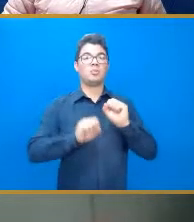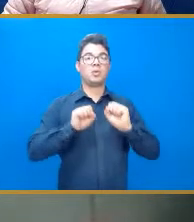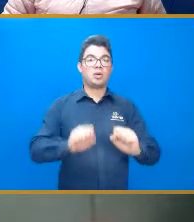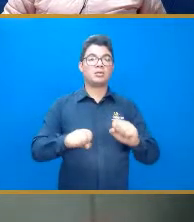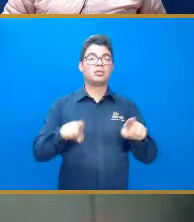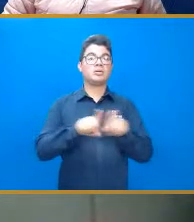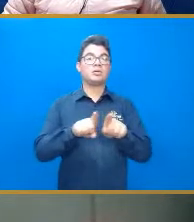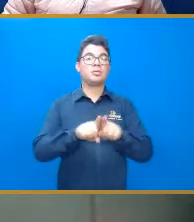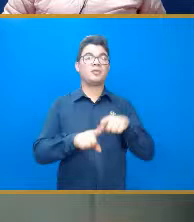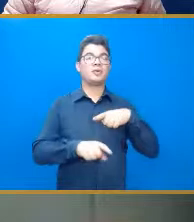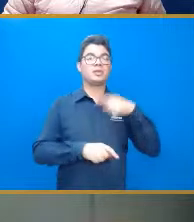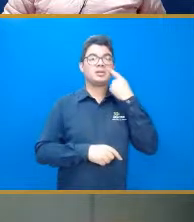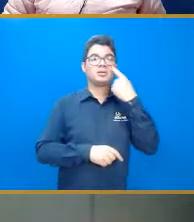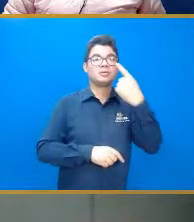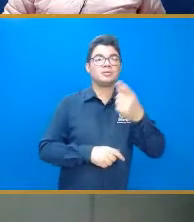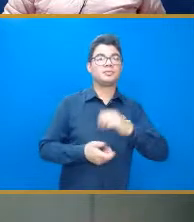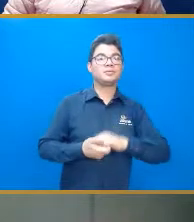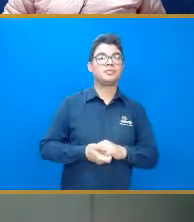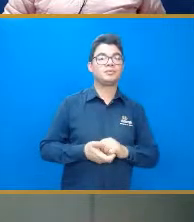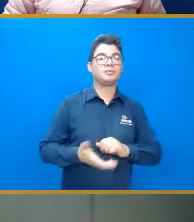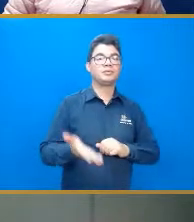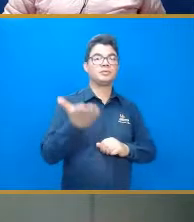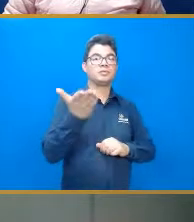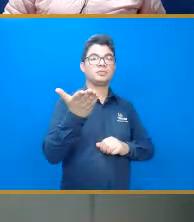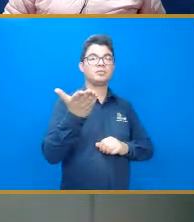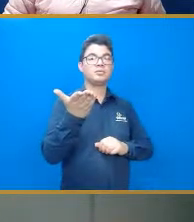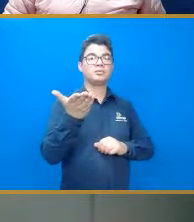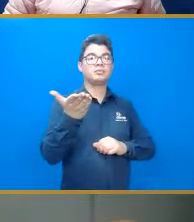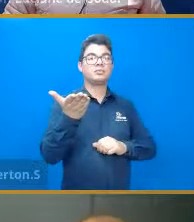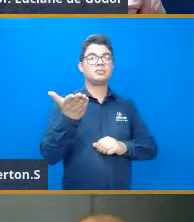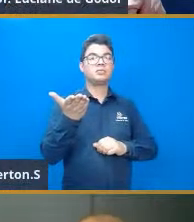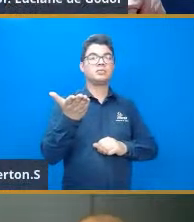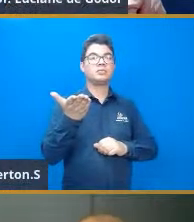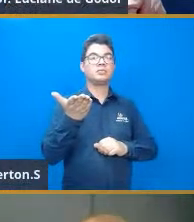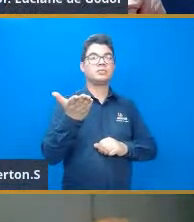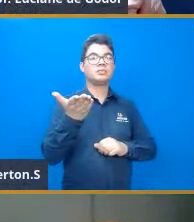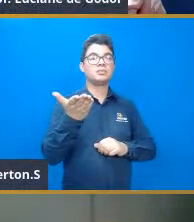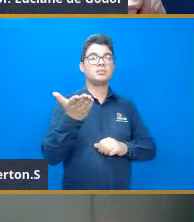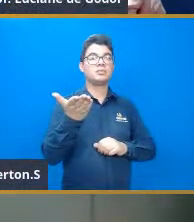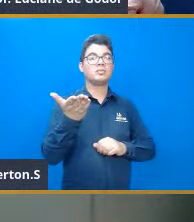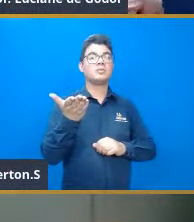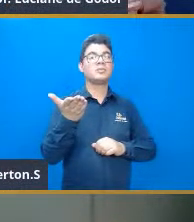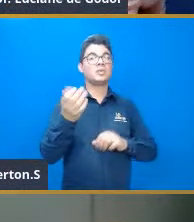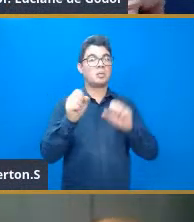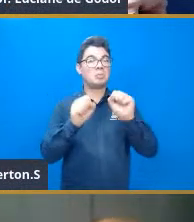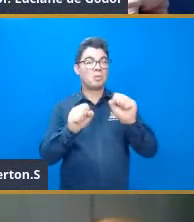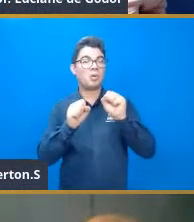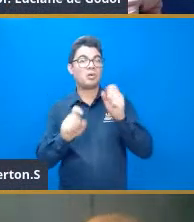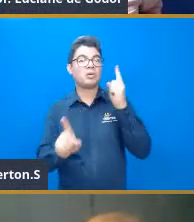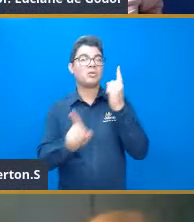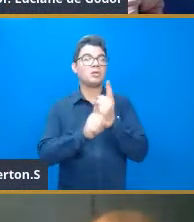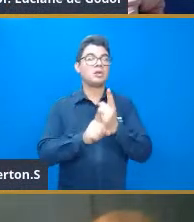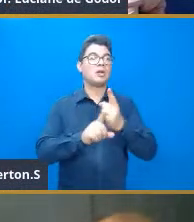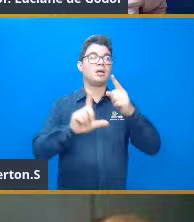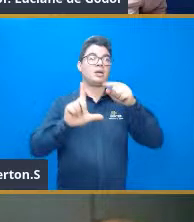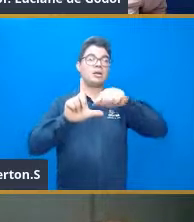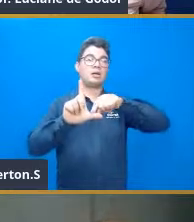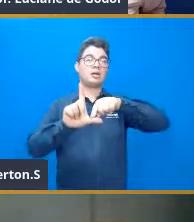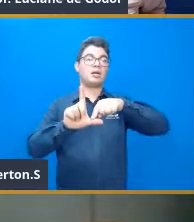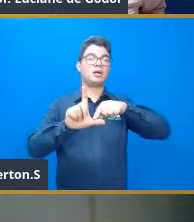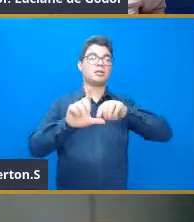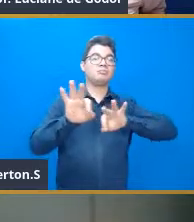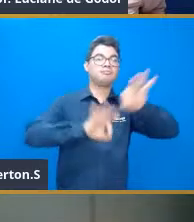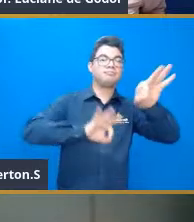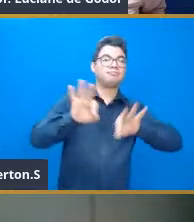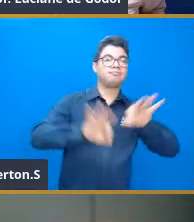existe, né, tipo, a régua, e o objetivo é você achar a rota para você, não tem condição de estar navegando por instrumentos,